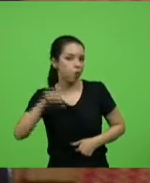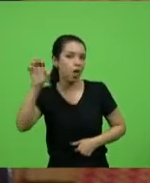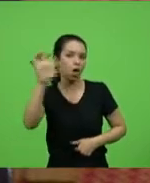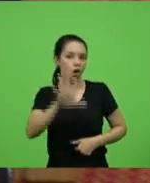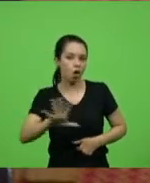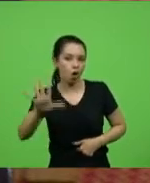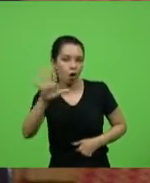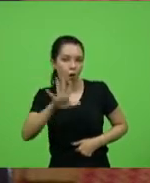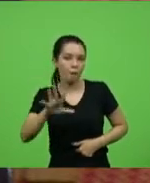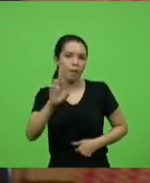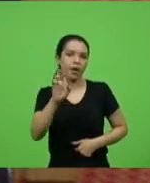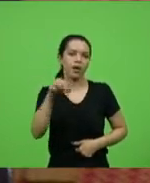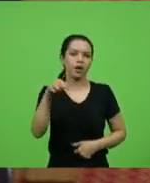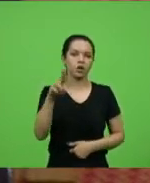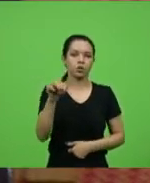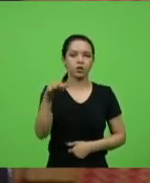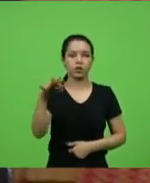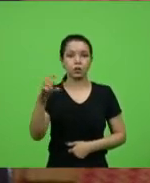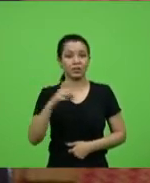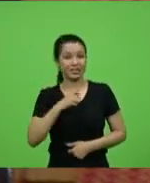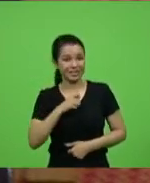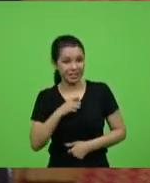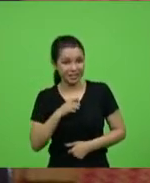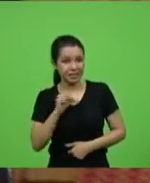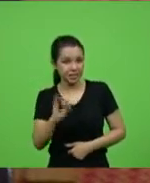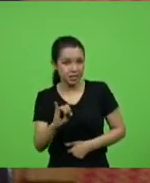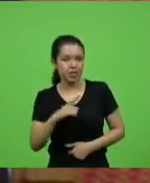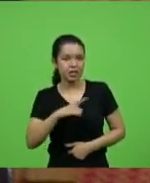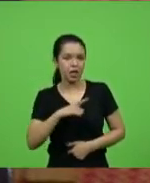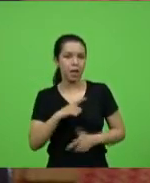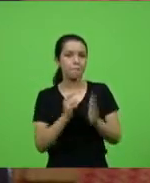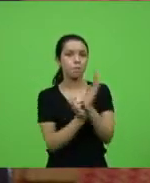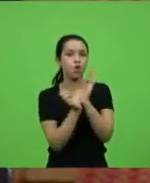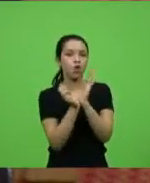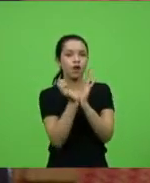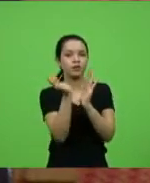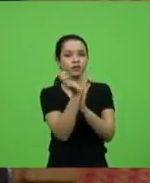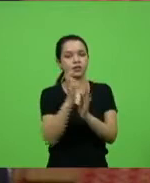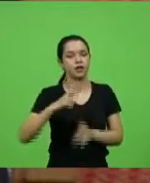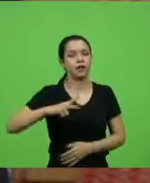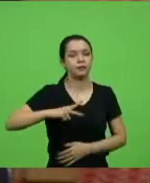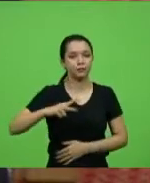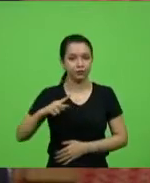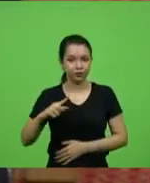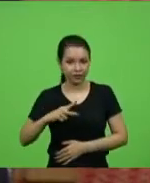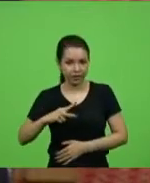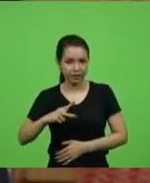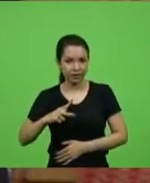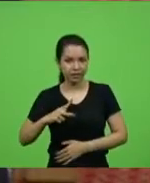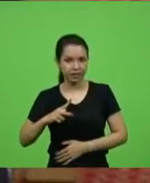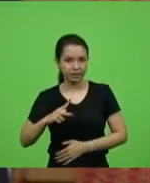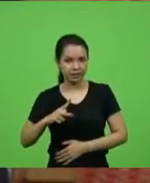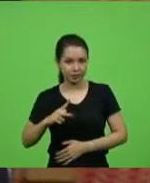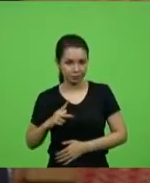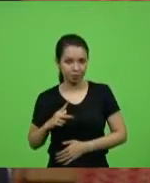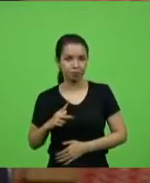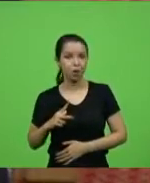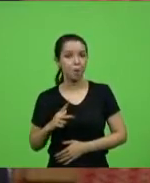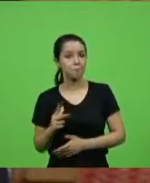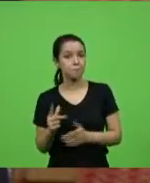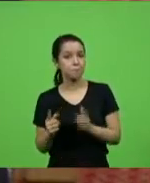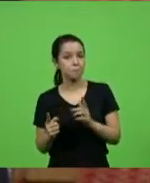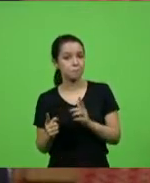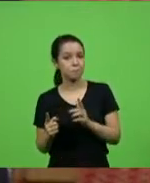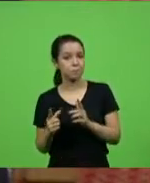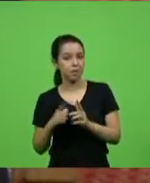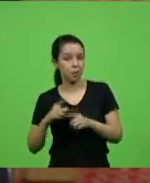Unido, se tiver burocracia da Anvisa, um produto novo que não tem registro no